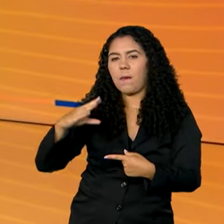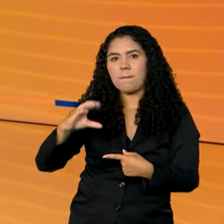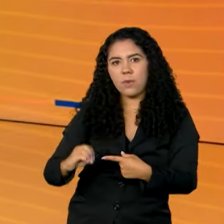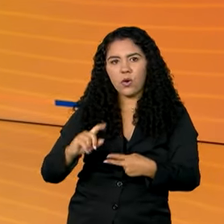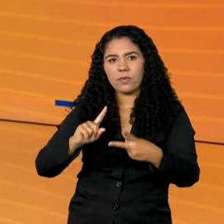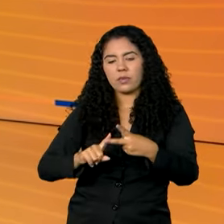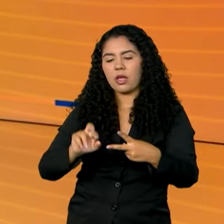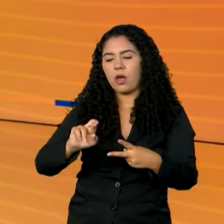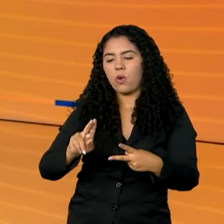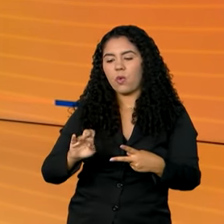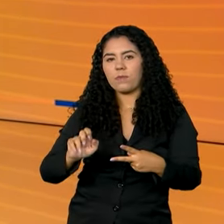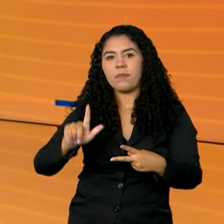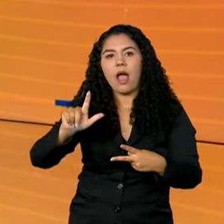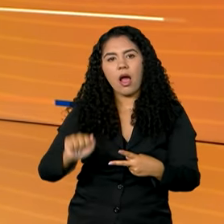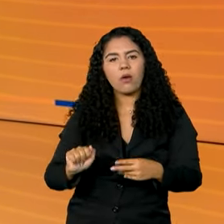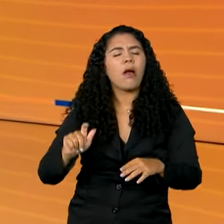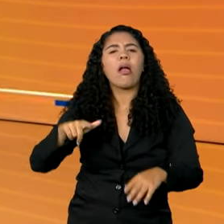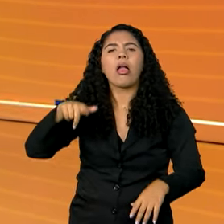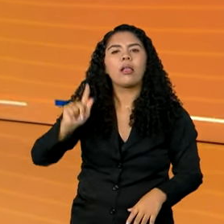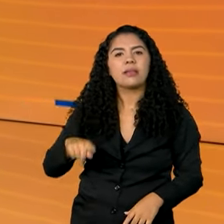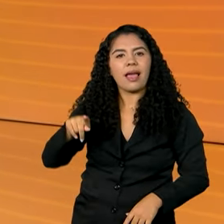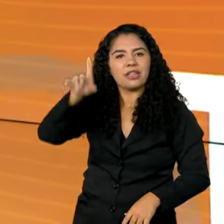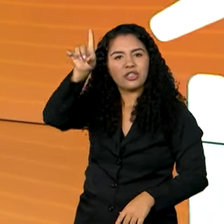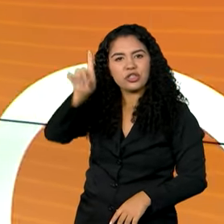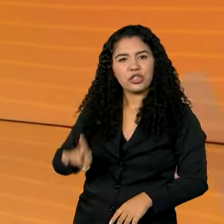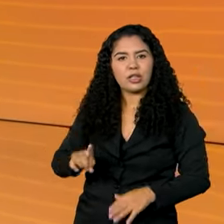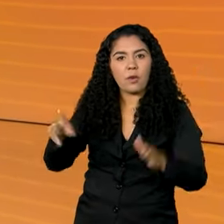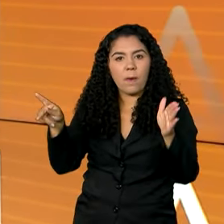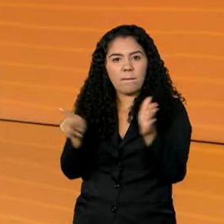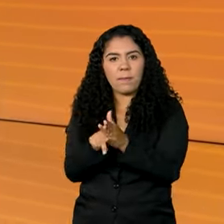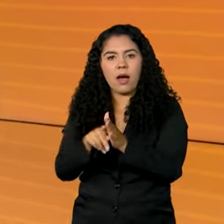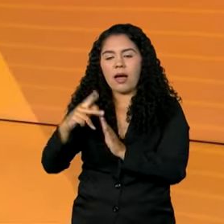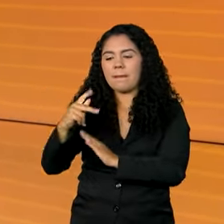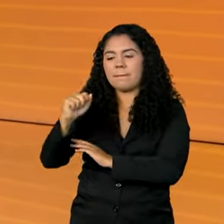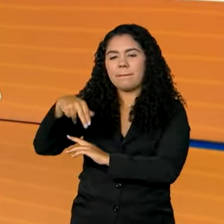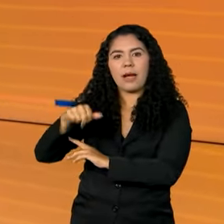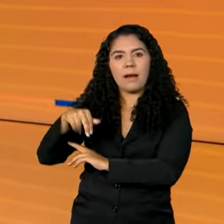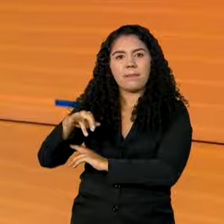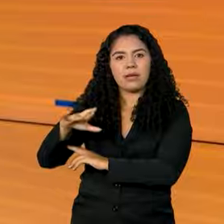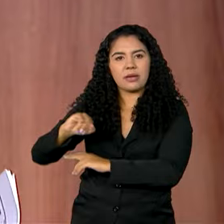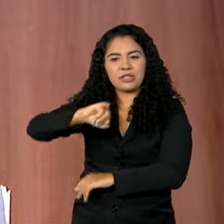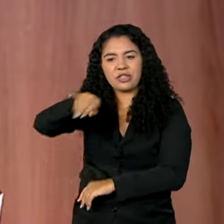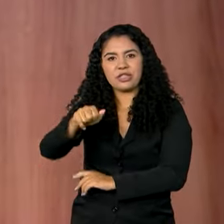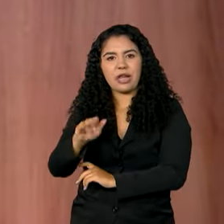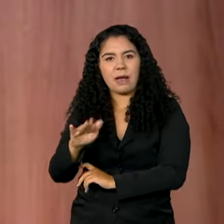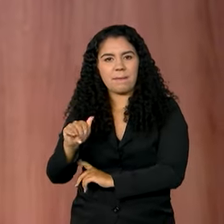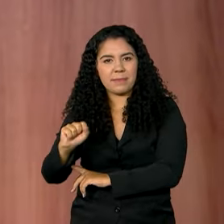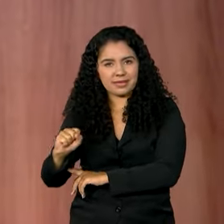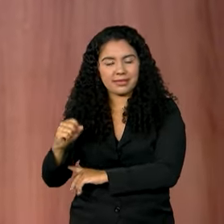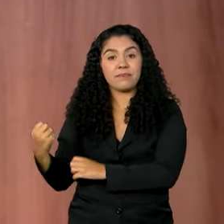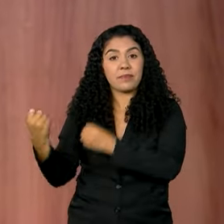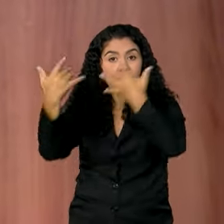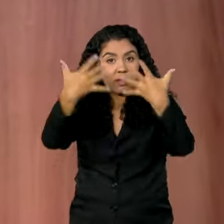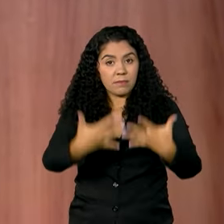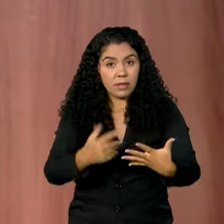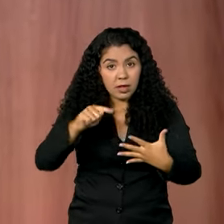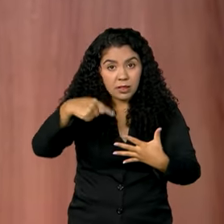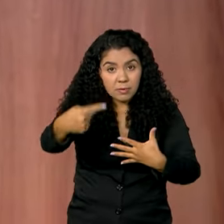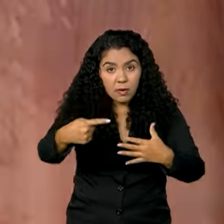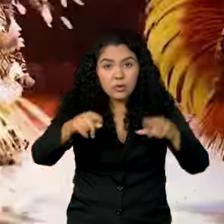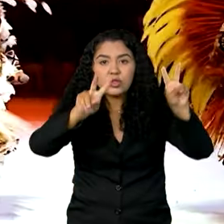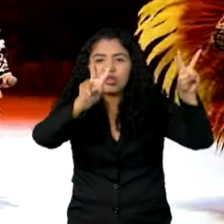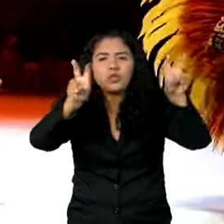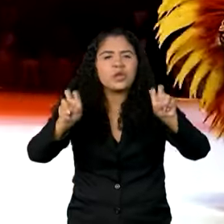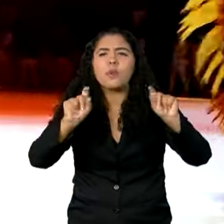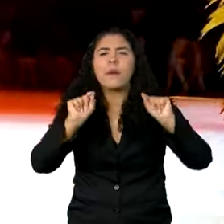será feito pelo diretor da Organização Pan-Americana da Saúde, Jarbas Barbosa. Veja a seguir no quadro Brasil no